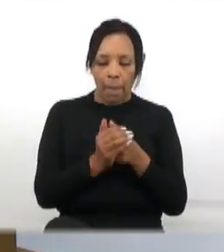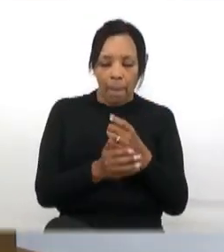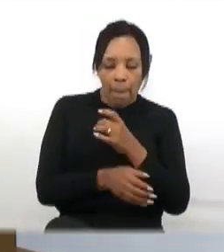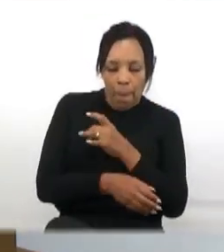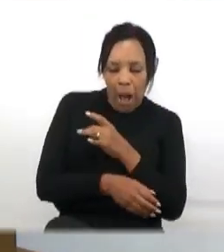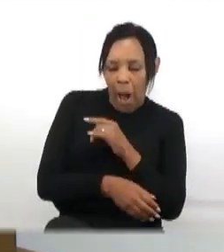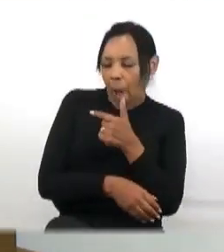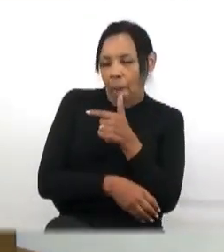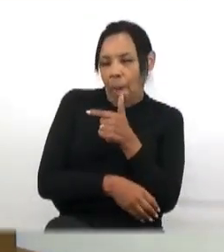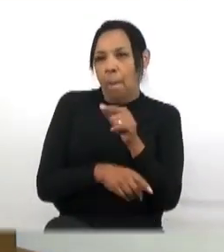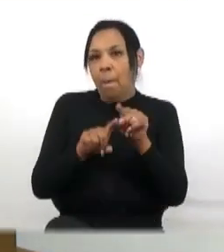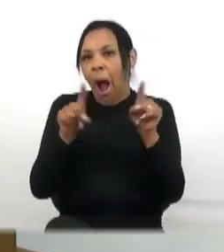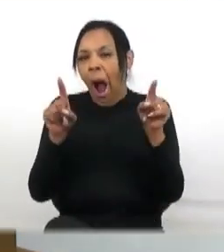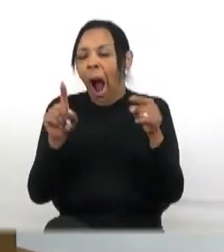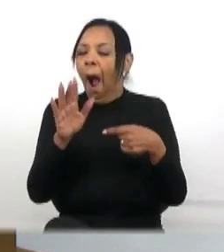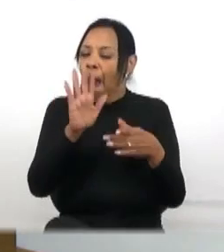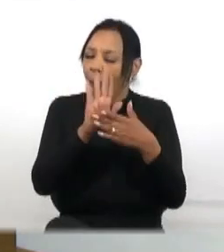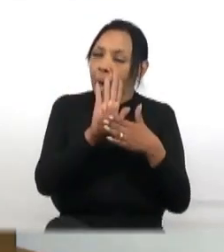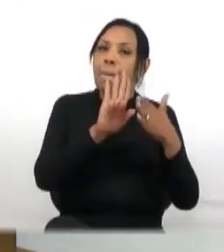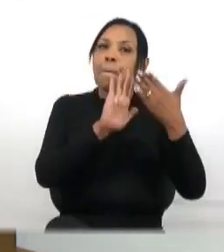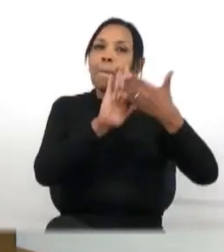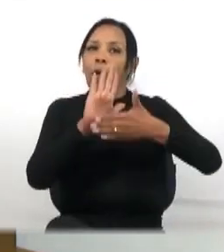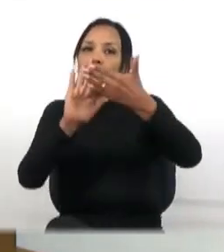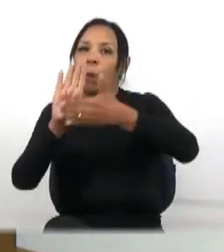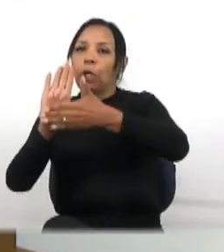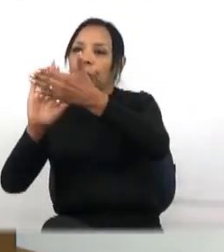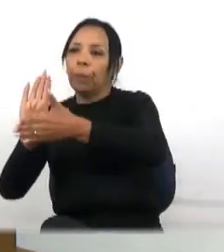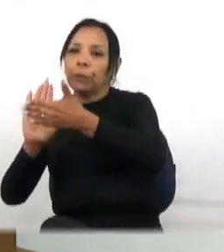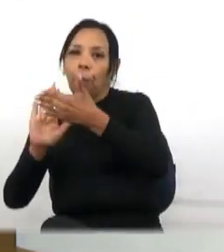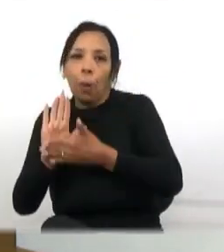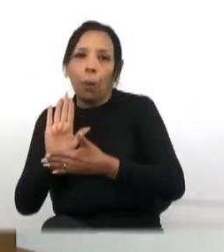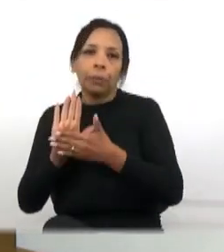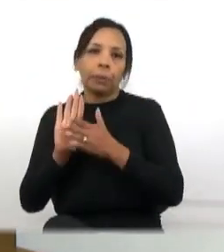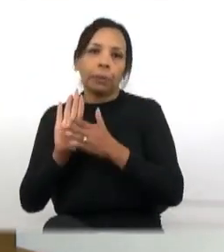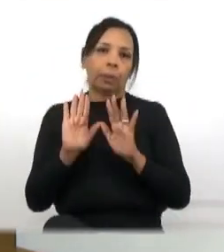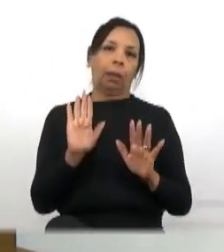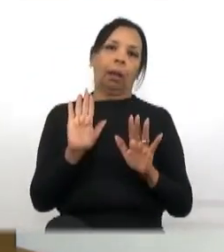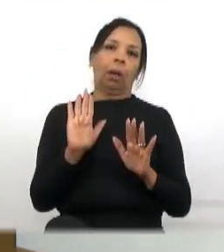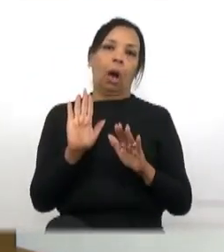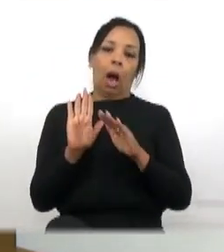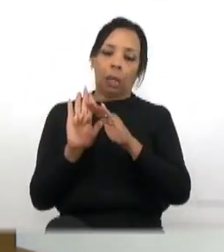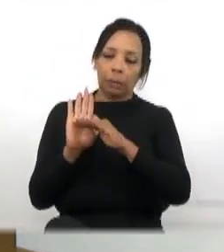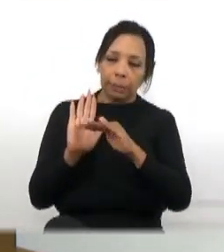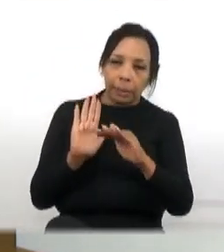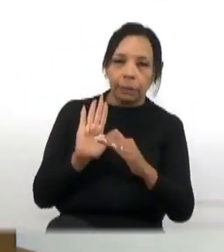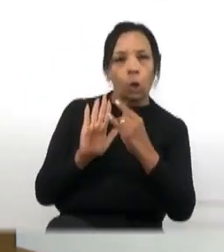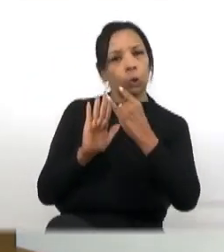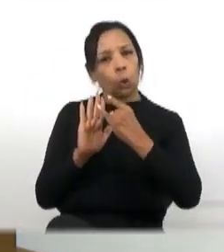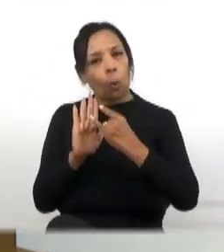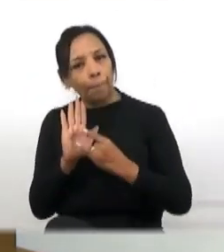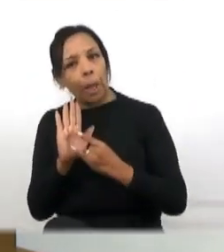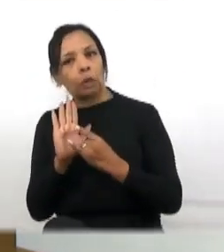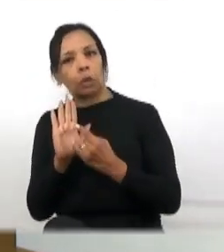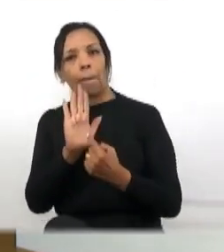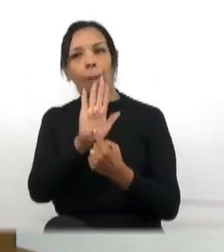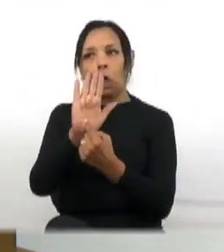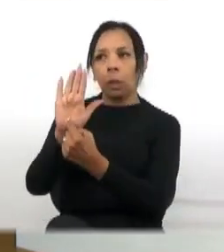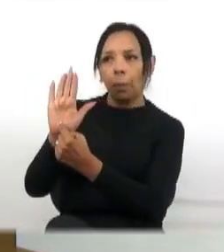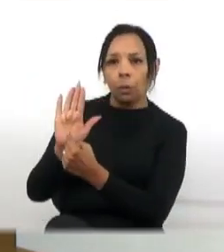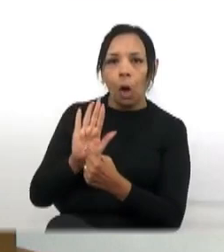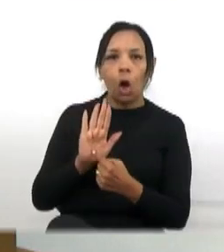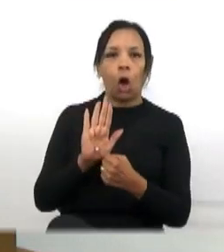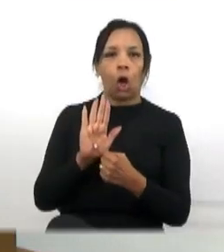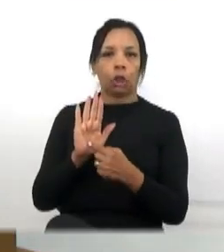de capa a capa, a licitação, de capa a capa, está aqui as notas fiscais, está aqui as